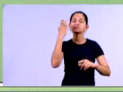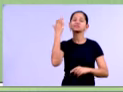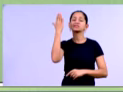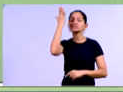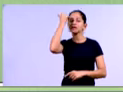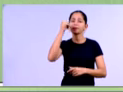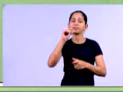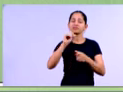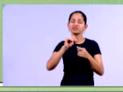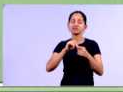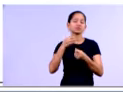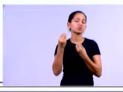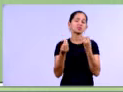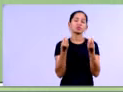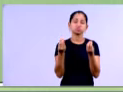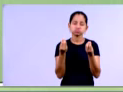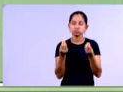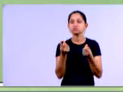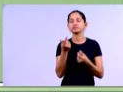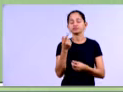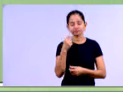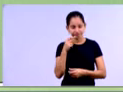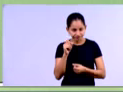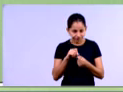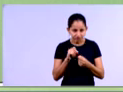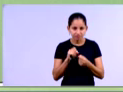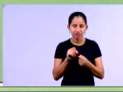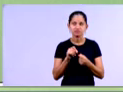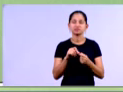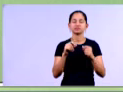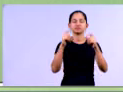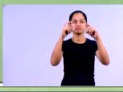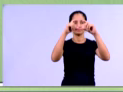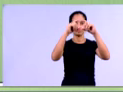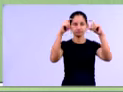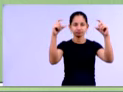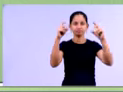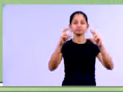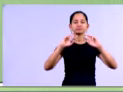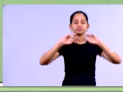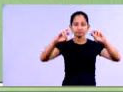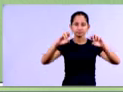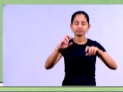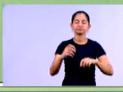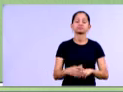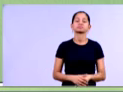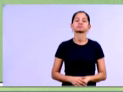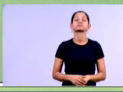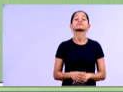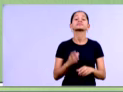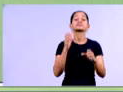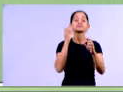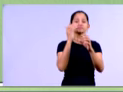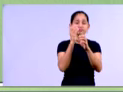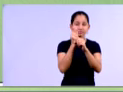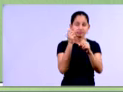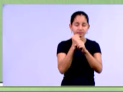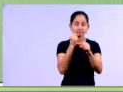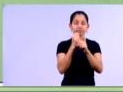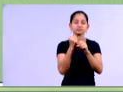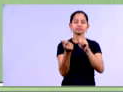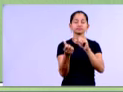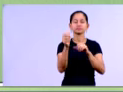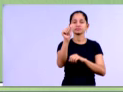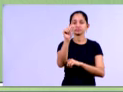isso? Isso é uma análise vertical. Então, vamos lá. Observando aqui, gente. Então, olha só, vamos calcular a análise vertical da